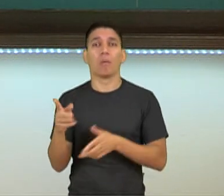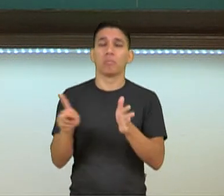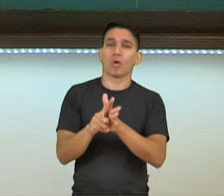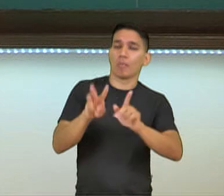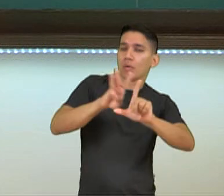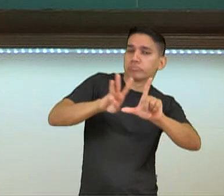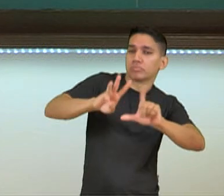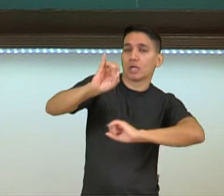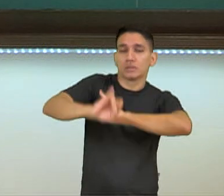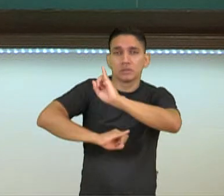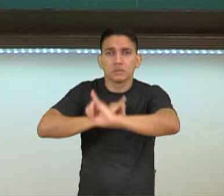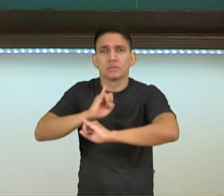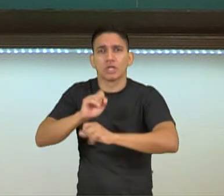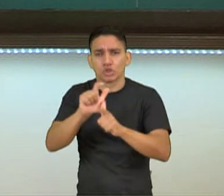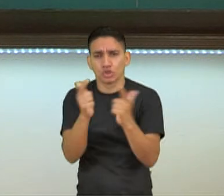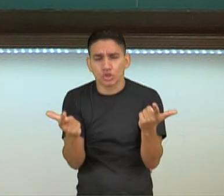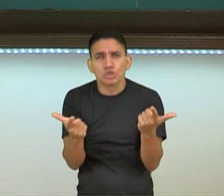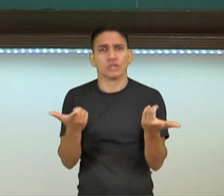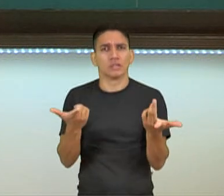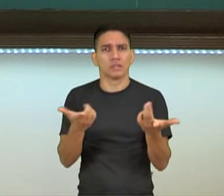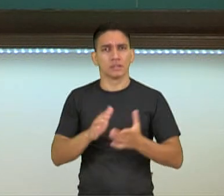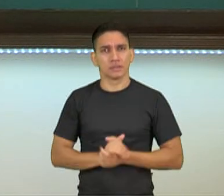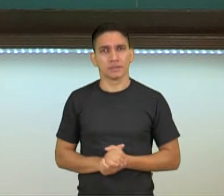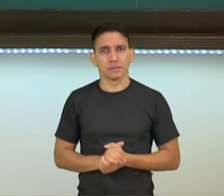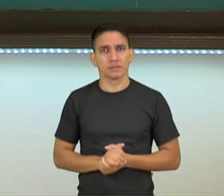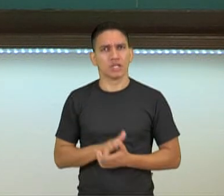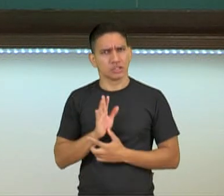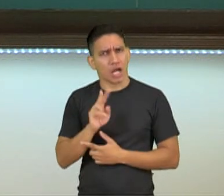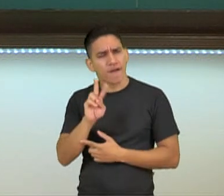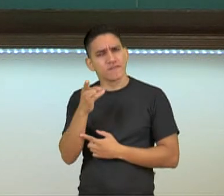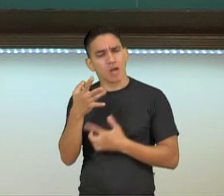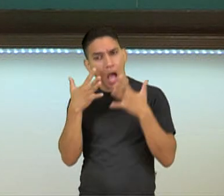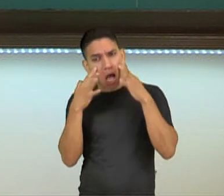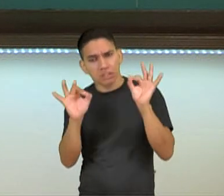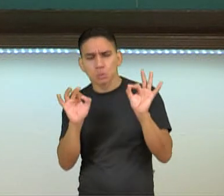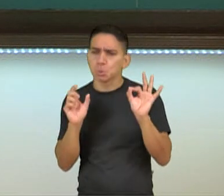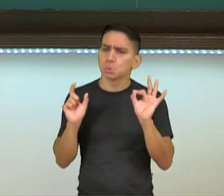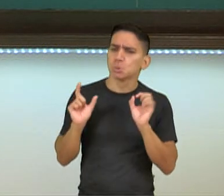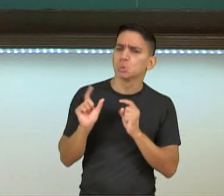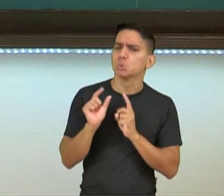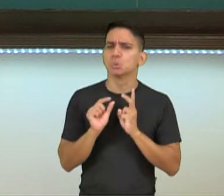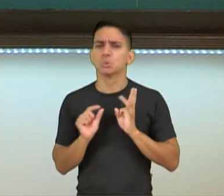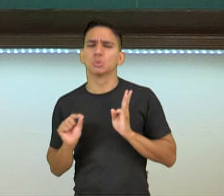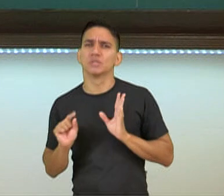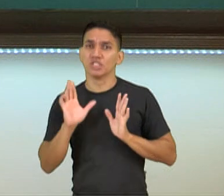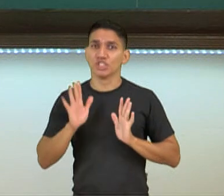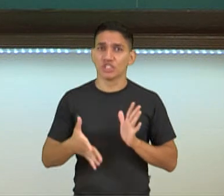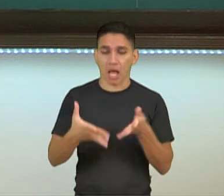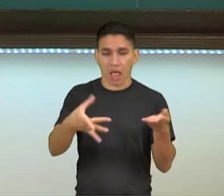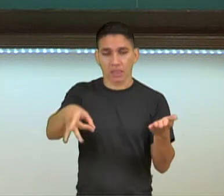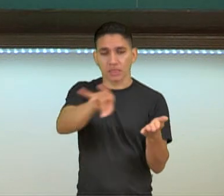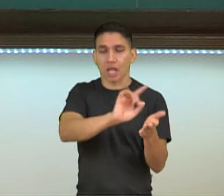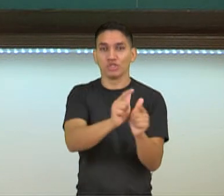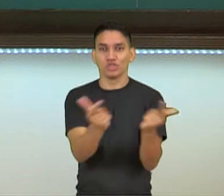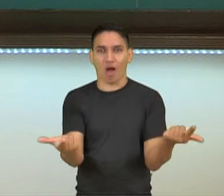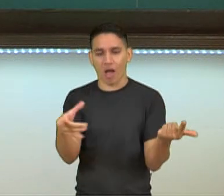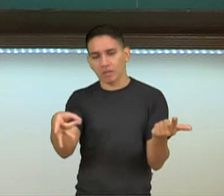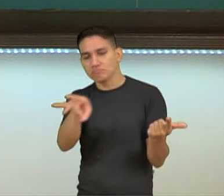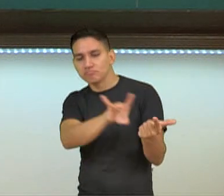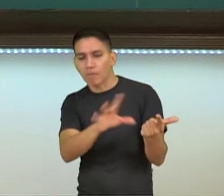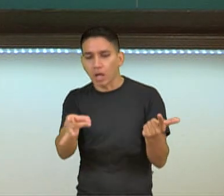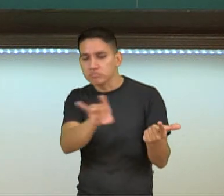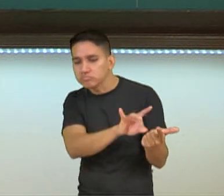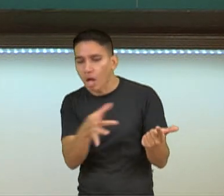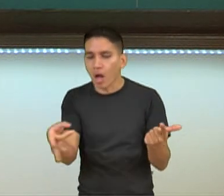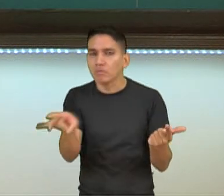site jornalístico na internet? Já prestou atenção nisso? Já folheou um jornal? Já identificou